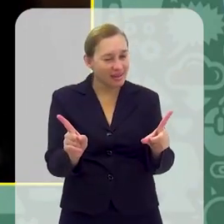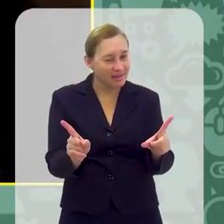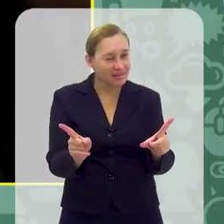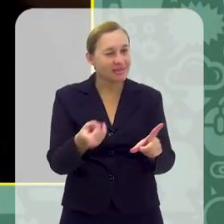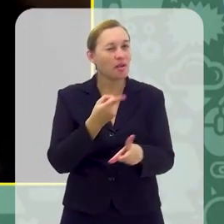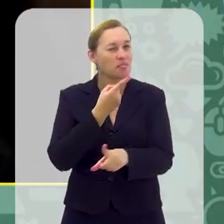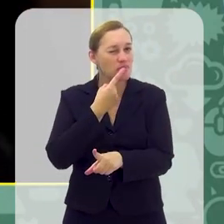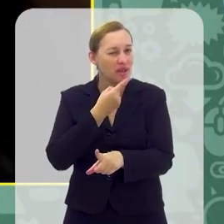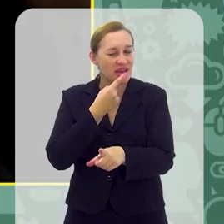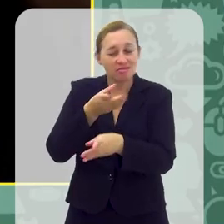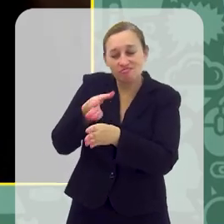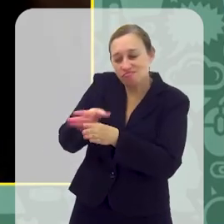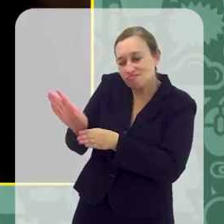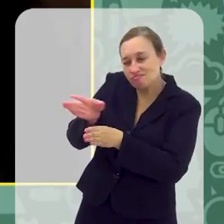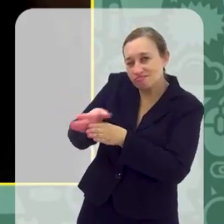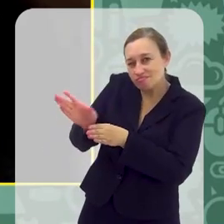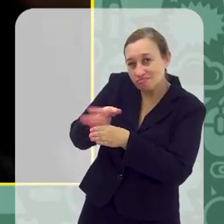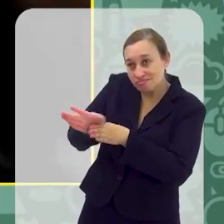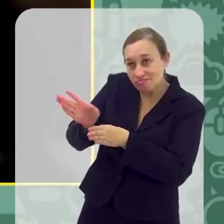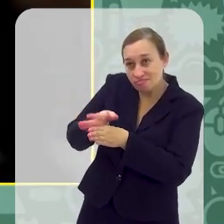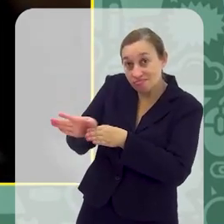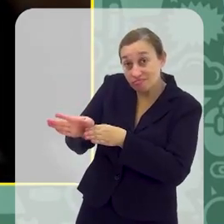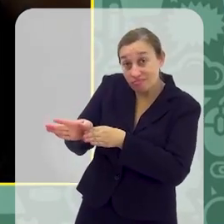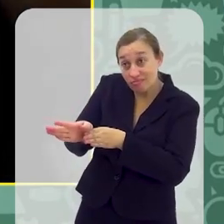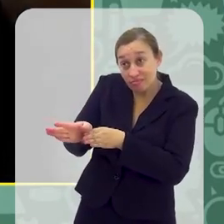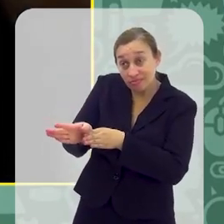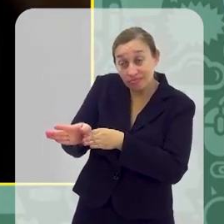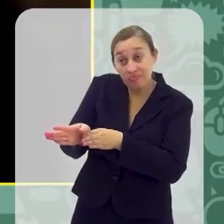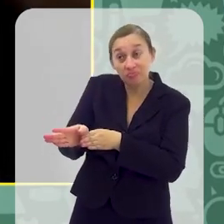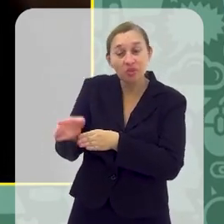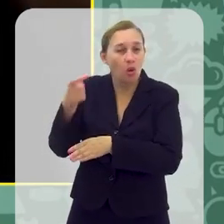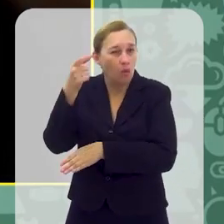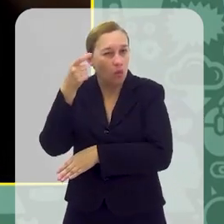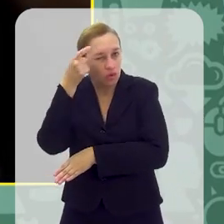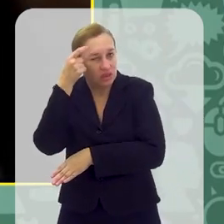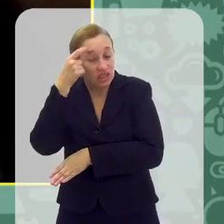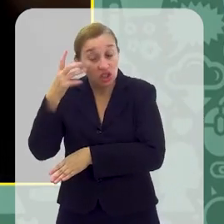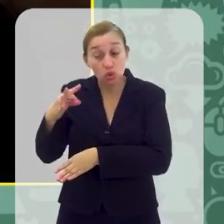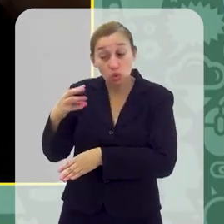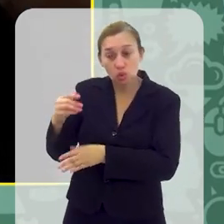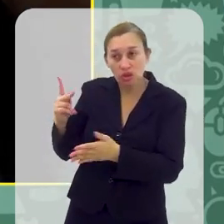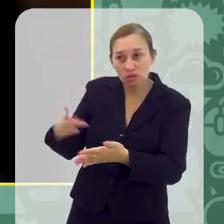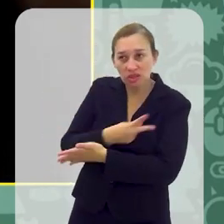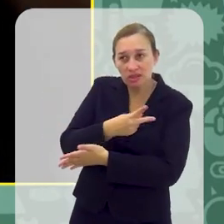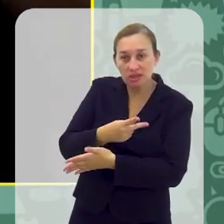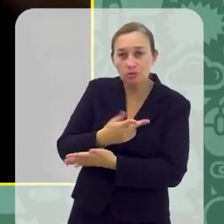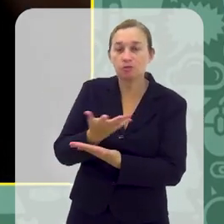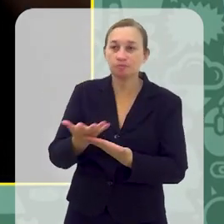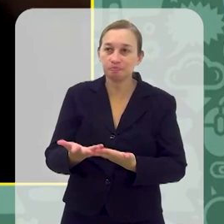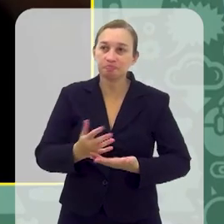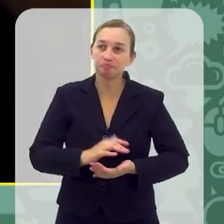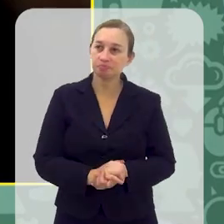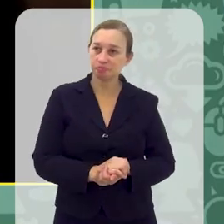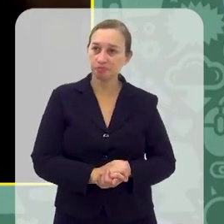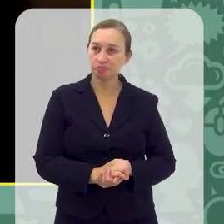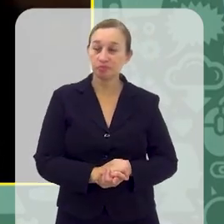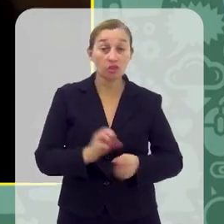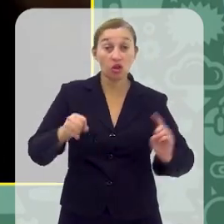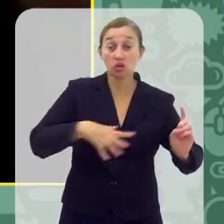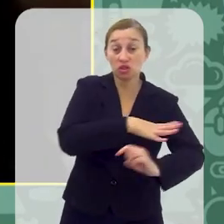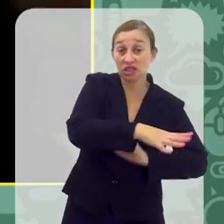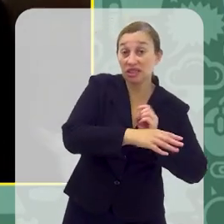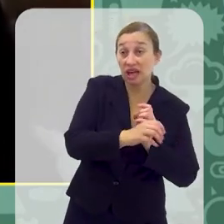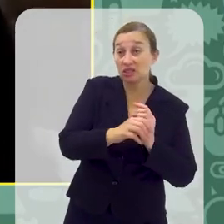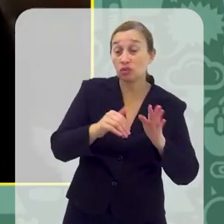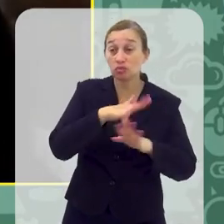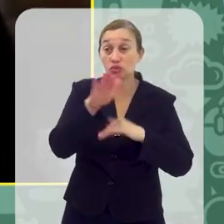gente estando perto, a gente orientando, né? Acho que estar ali ciente do que está acontecendo e ter esse movimento como sociedade